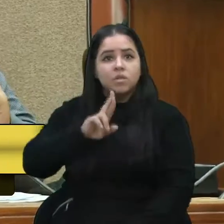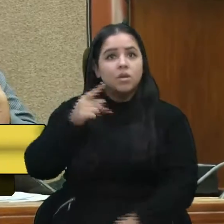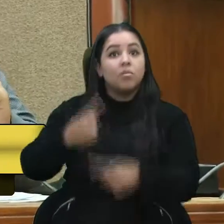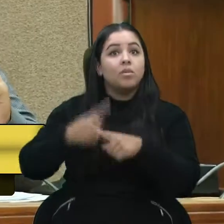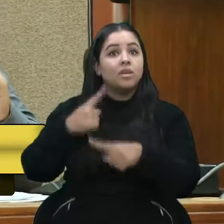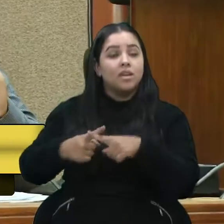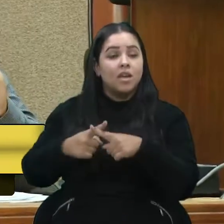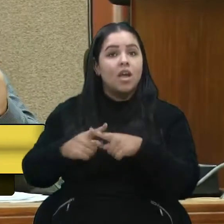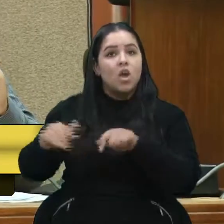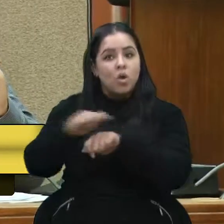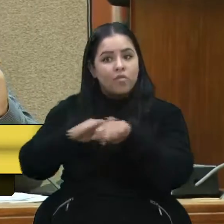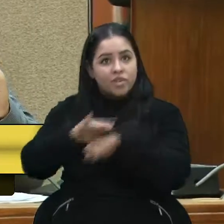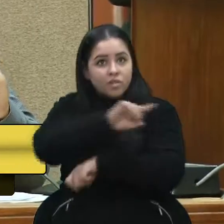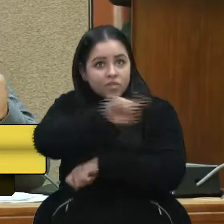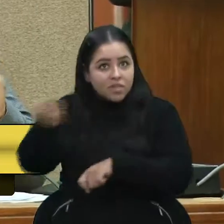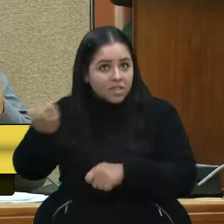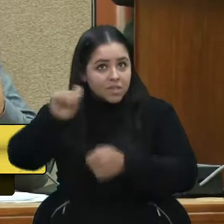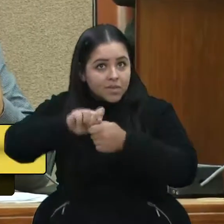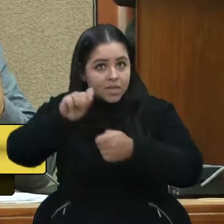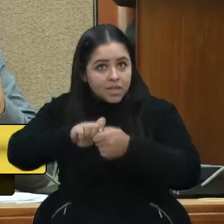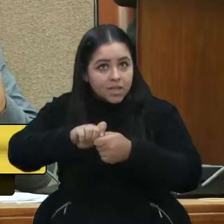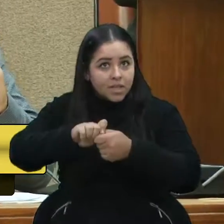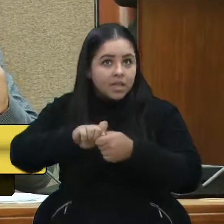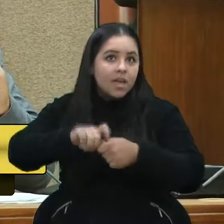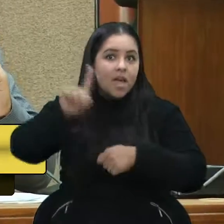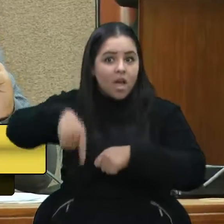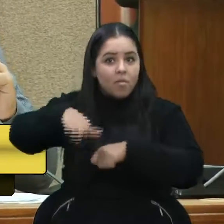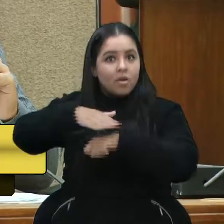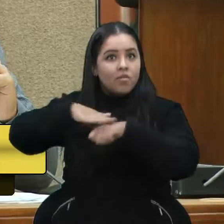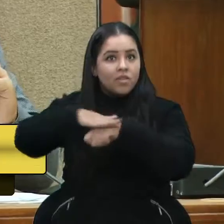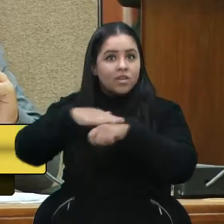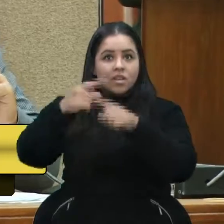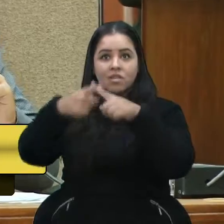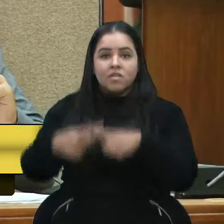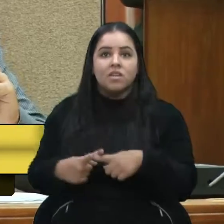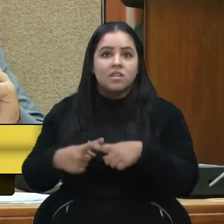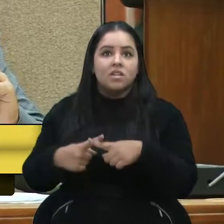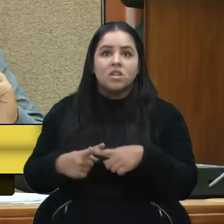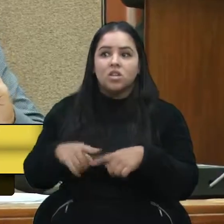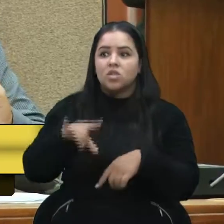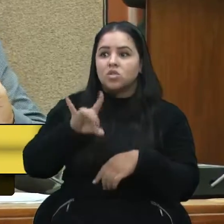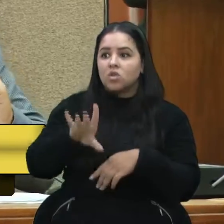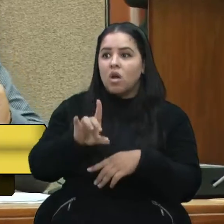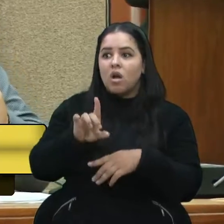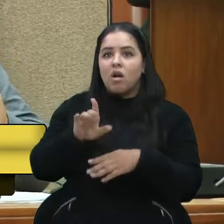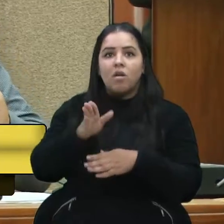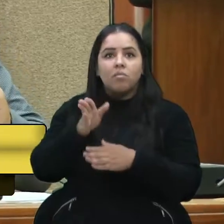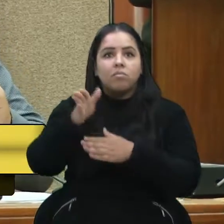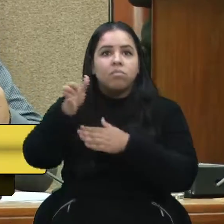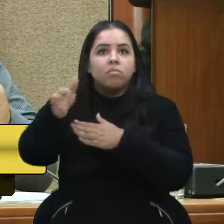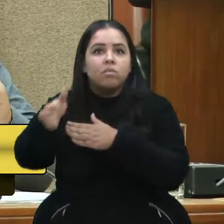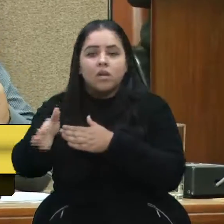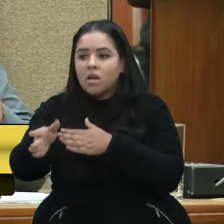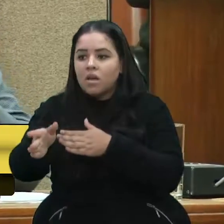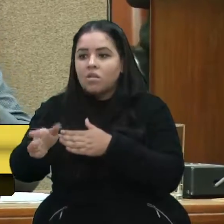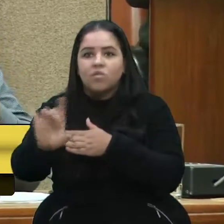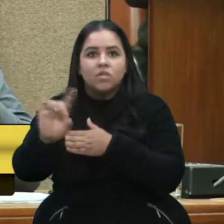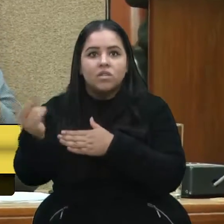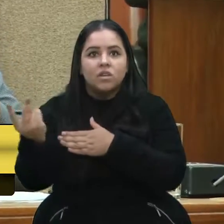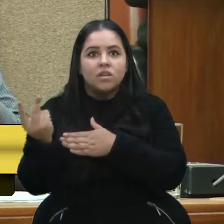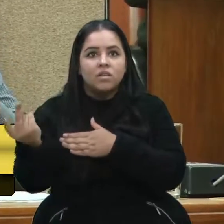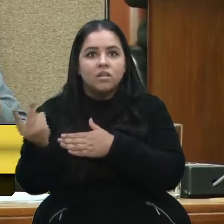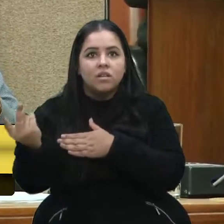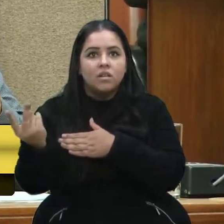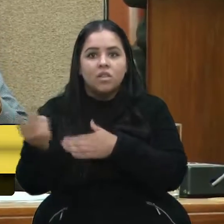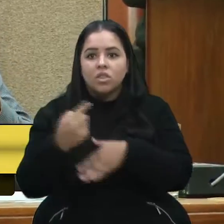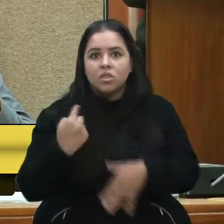diálogo que vocês fazem é um diálogo, muitas vezes, que é de mão única. Porque reunir com um vereador em comissão... Eu tenho participado